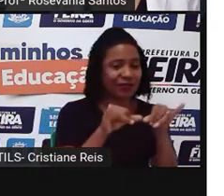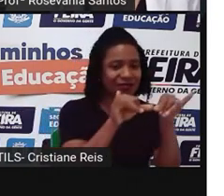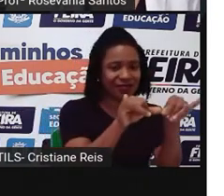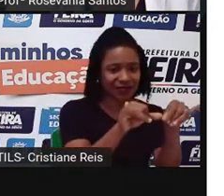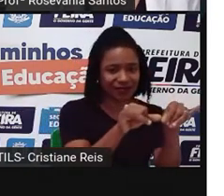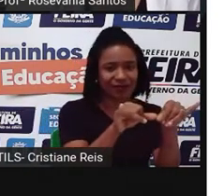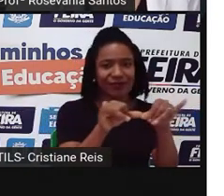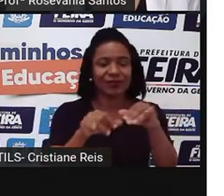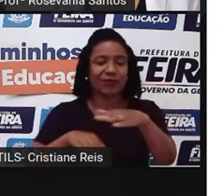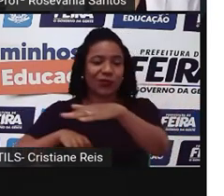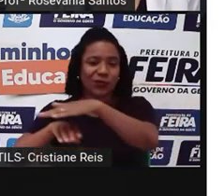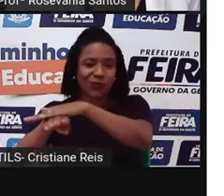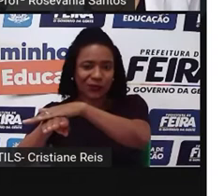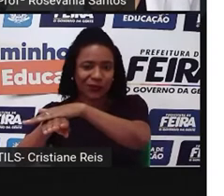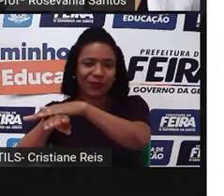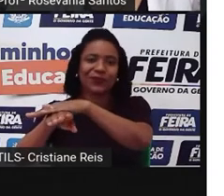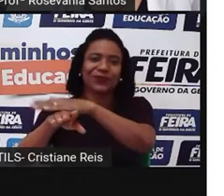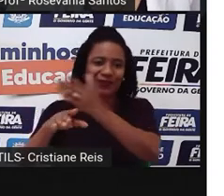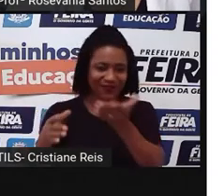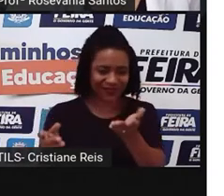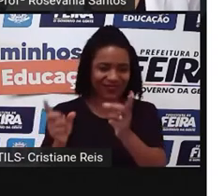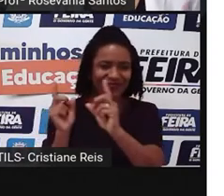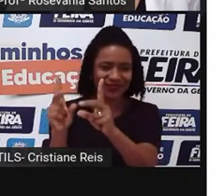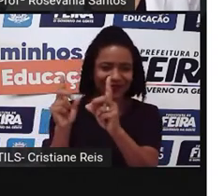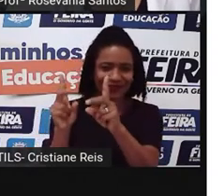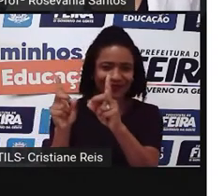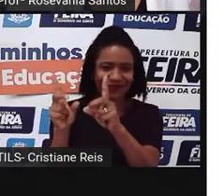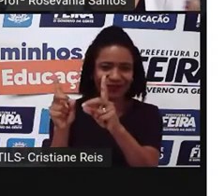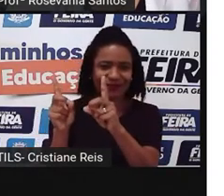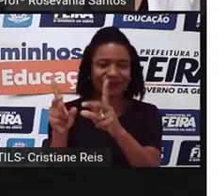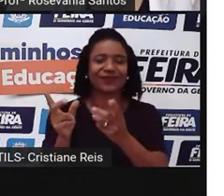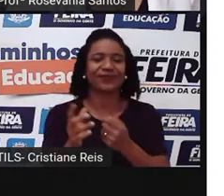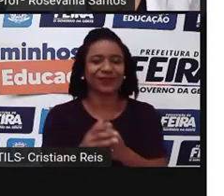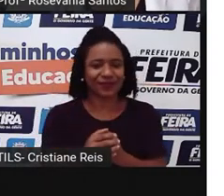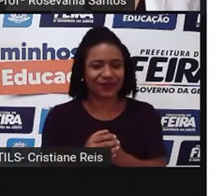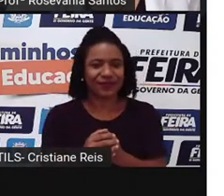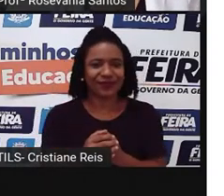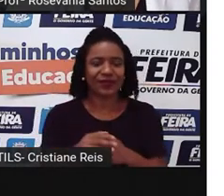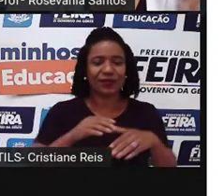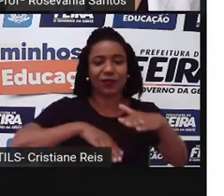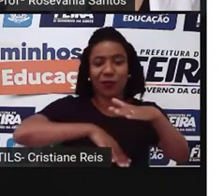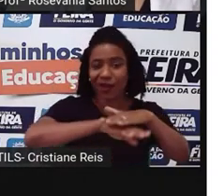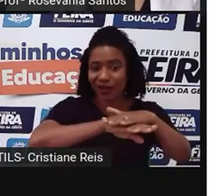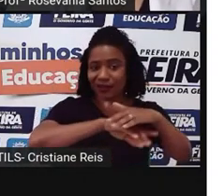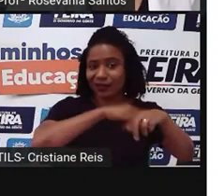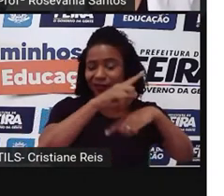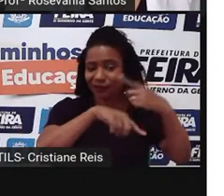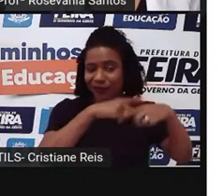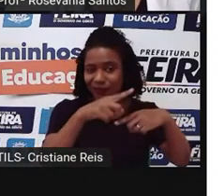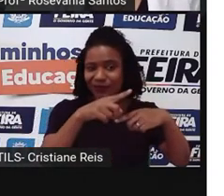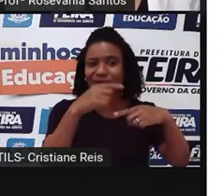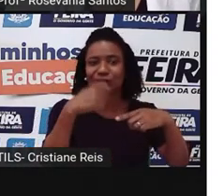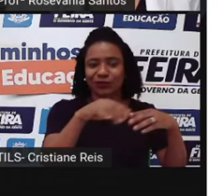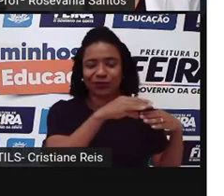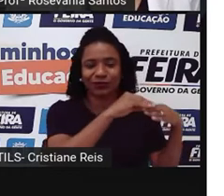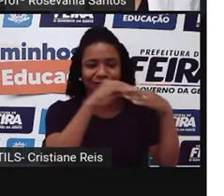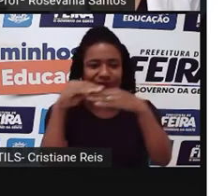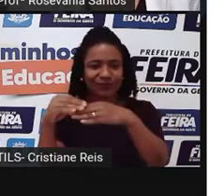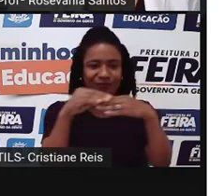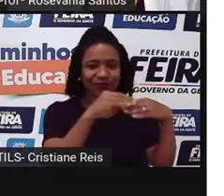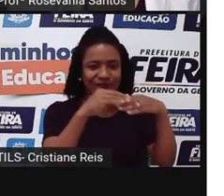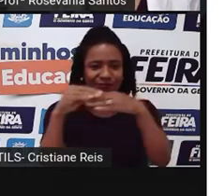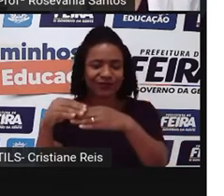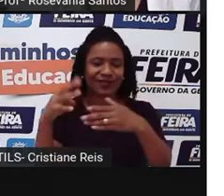partes vão lá para os armazéns, né? Que ficam organizados durante um determinado tempo para abastecer a cidade. Para não ter